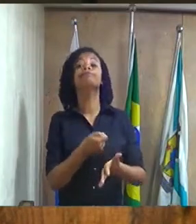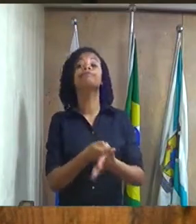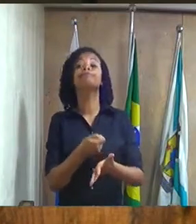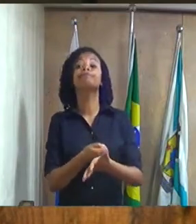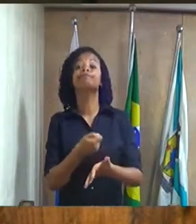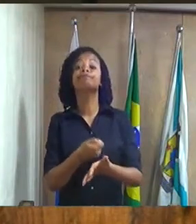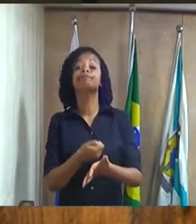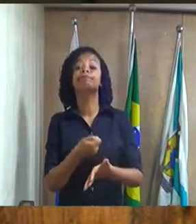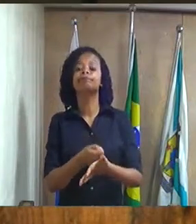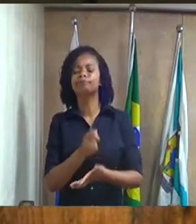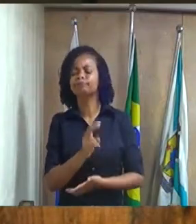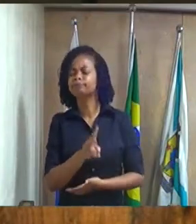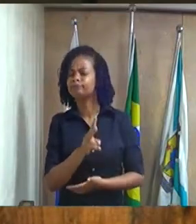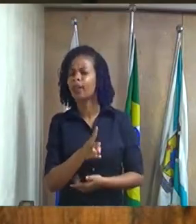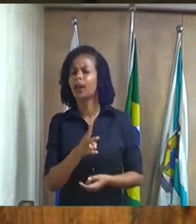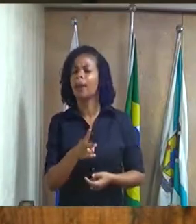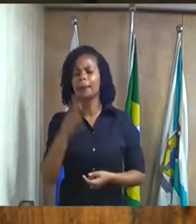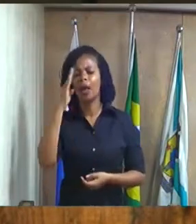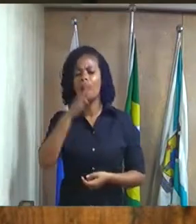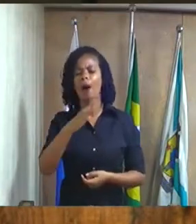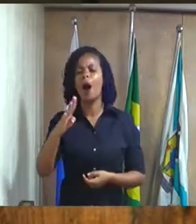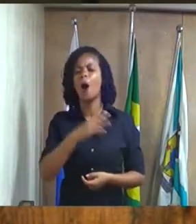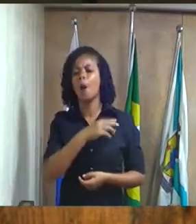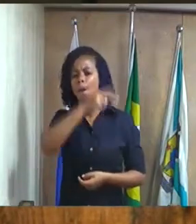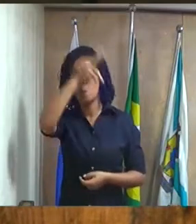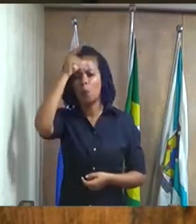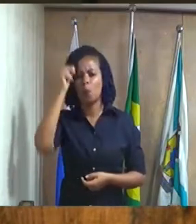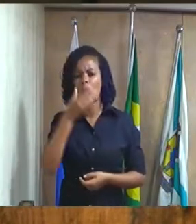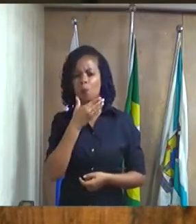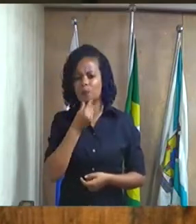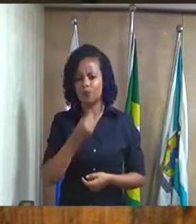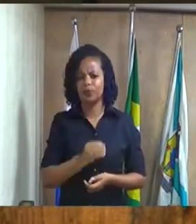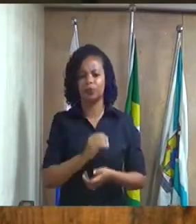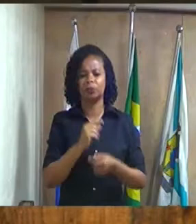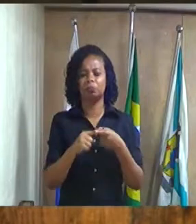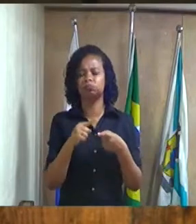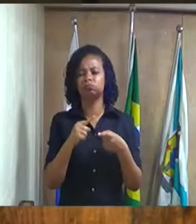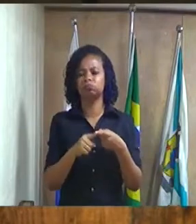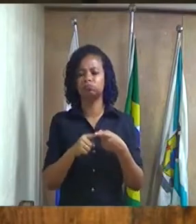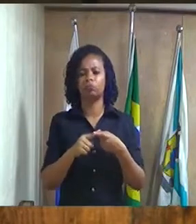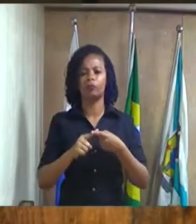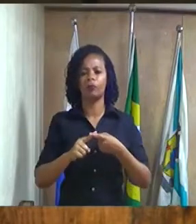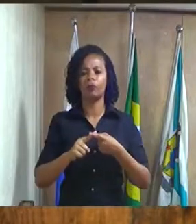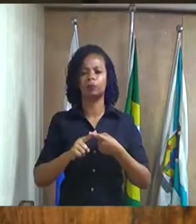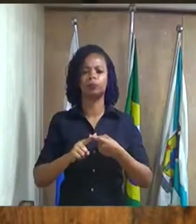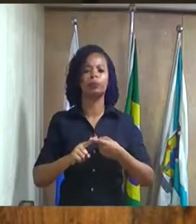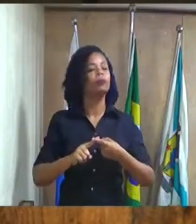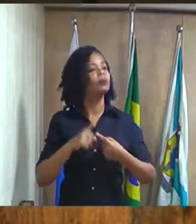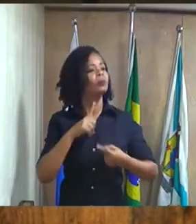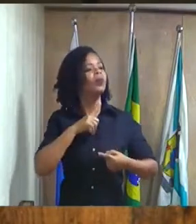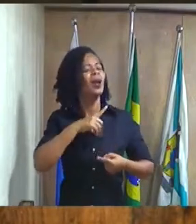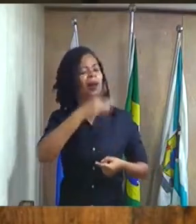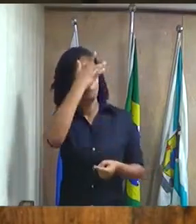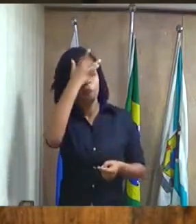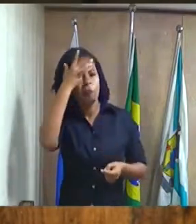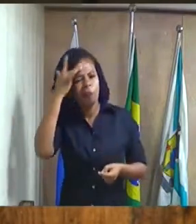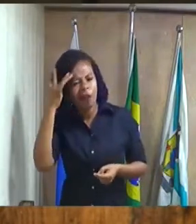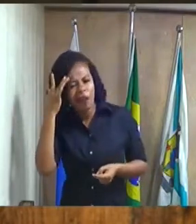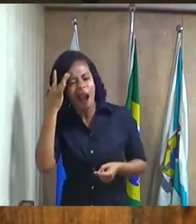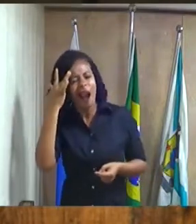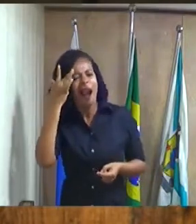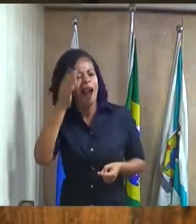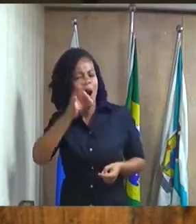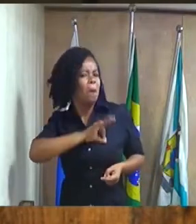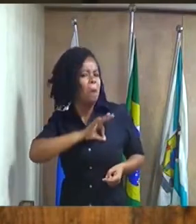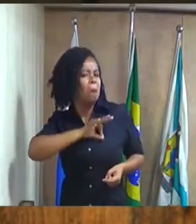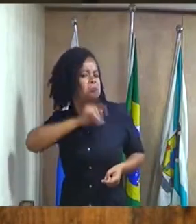isso principalmente o nosso prefeito até porque tem gente que ah, é o policial o policial não